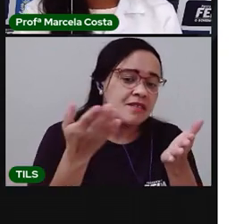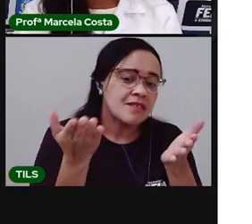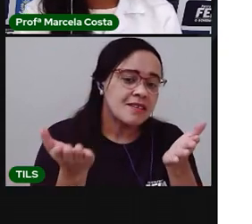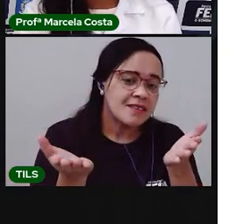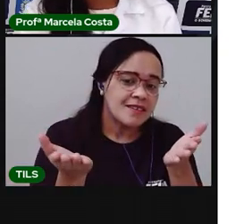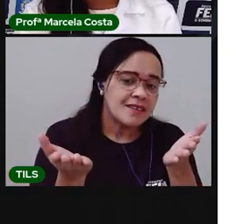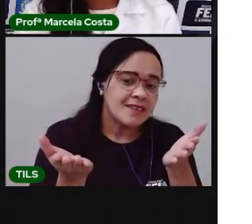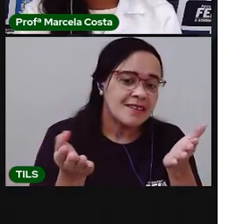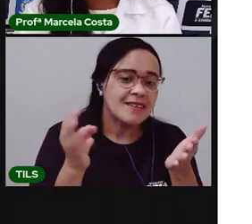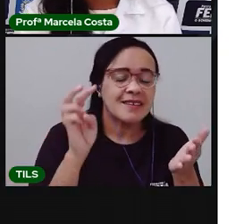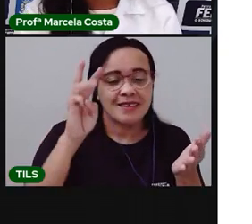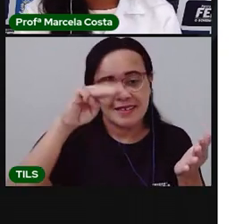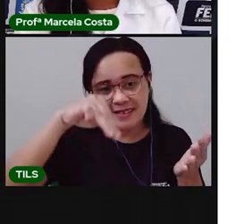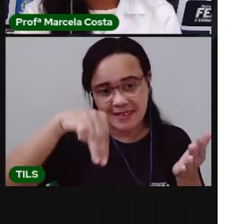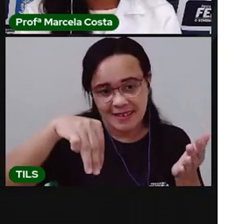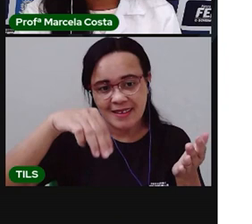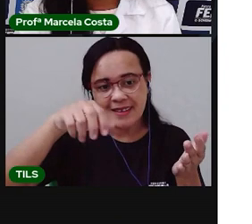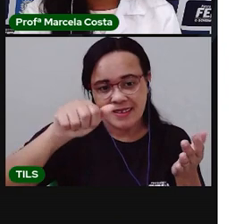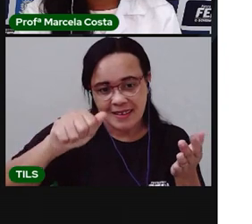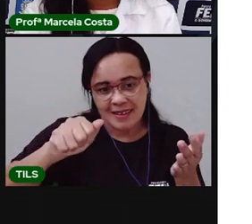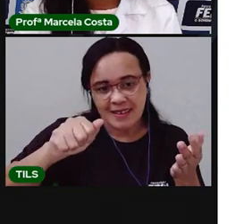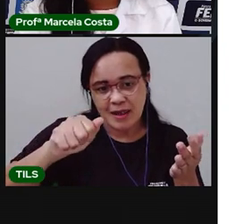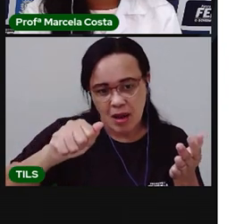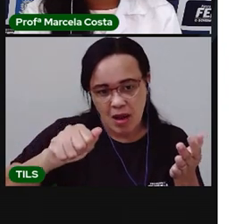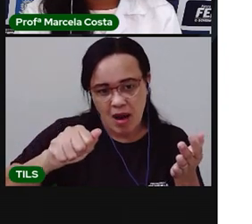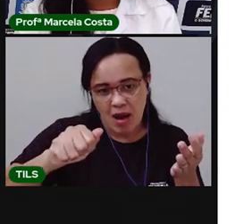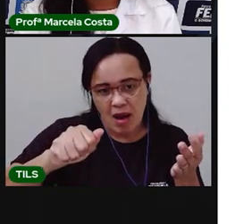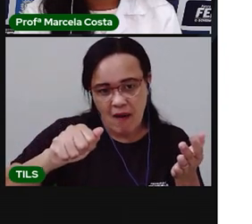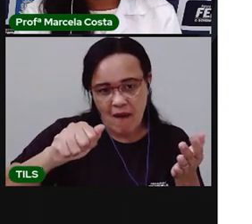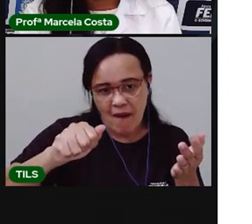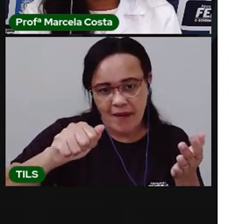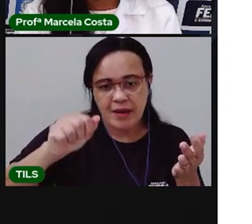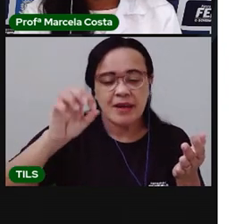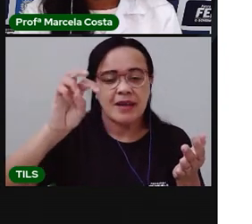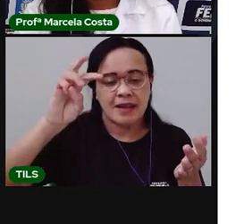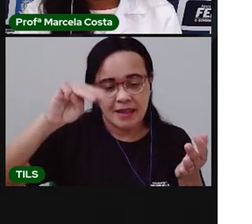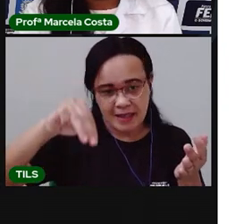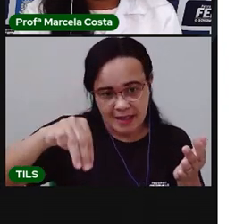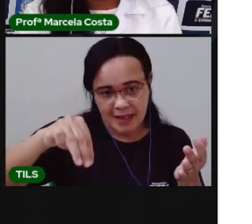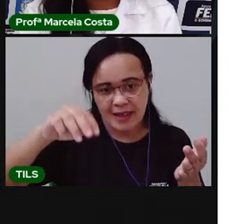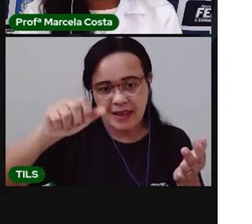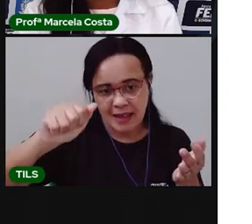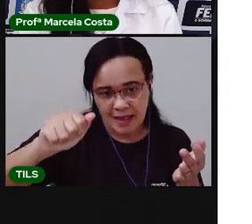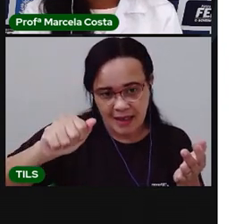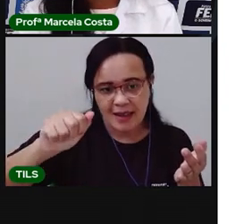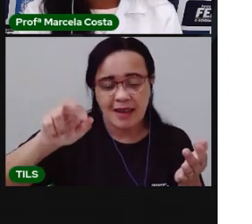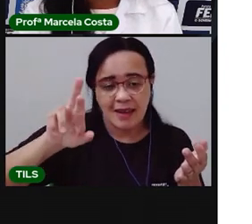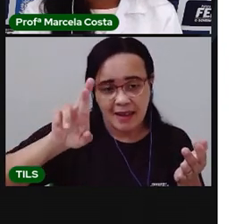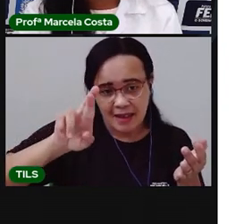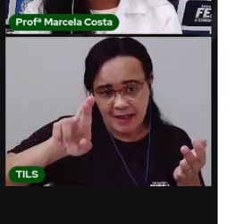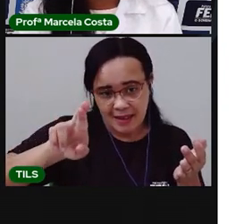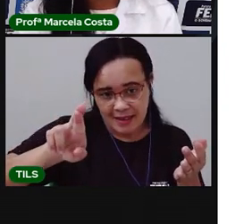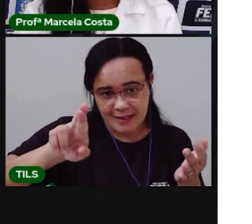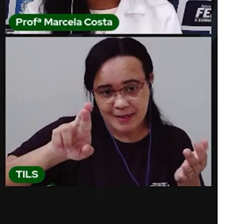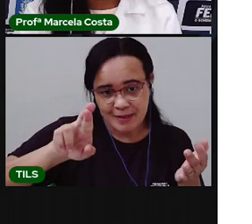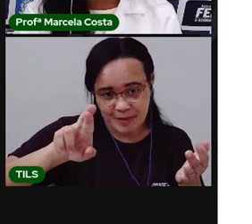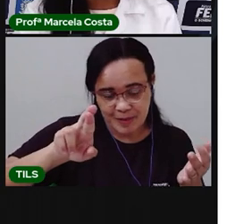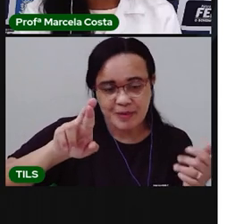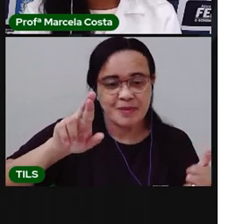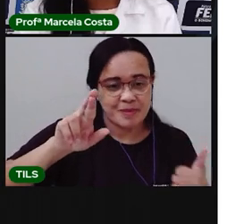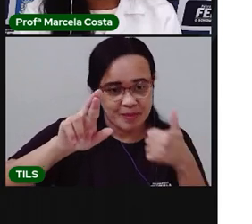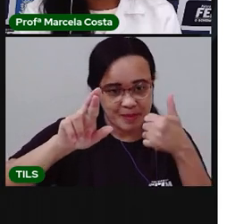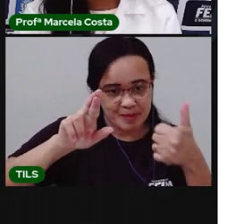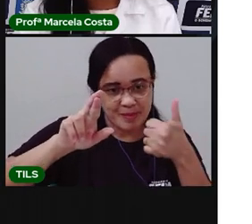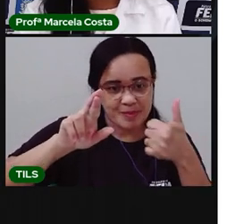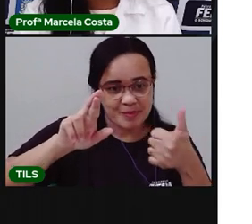Mar. Ó. M. Tem o som do Mê. A. O R que tem o som do Rê.